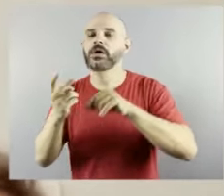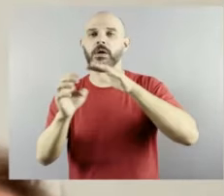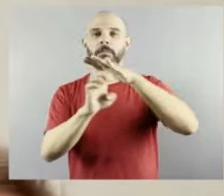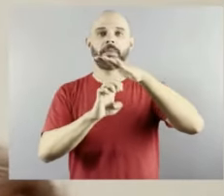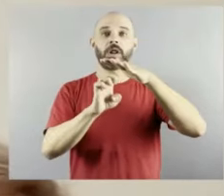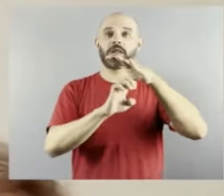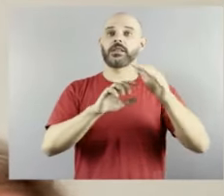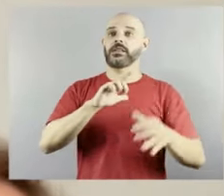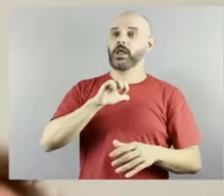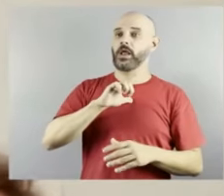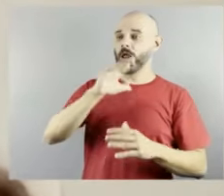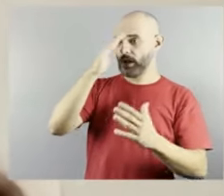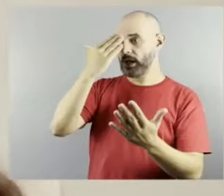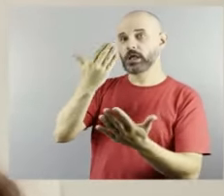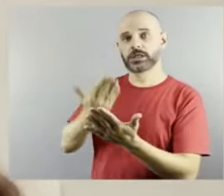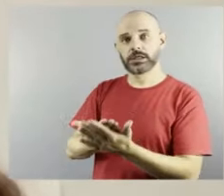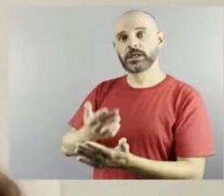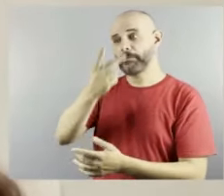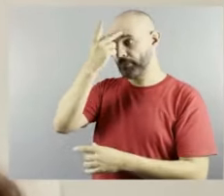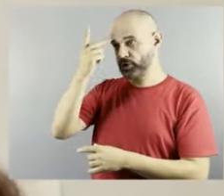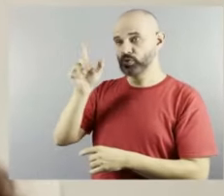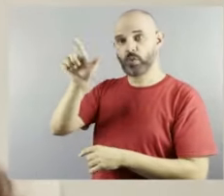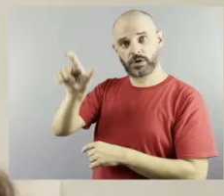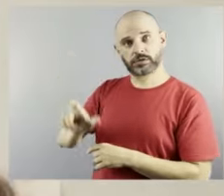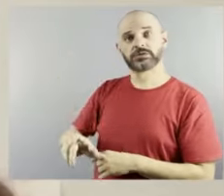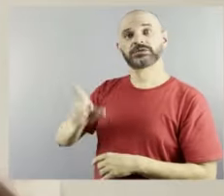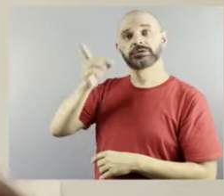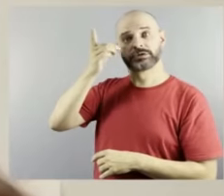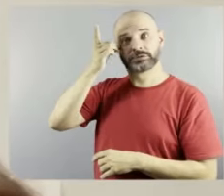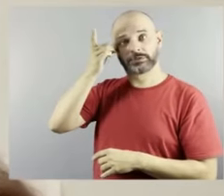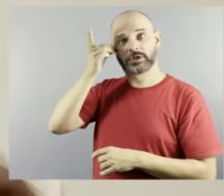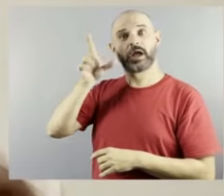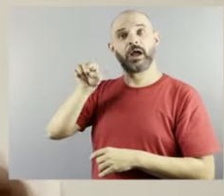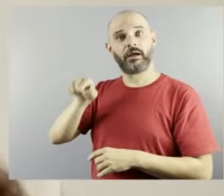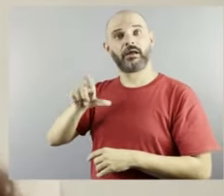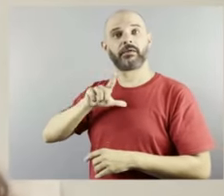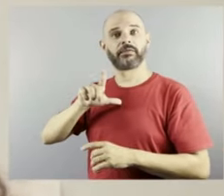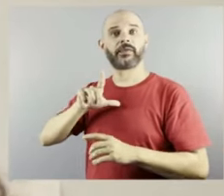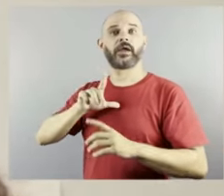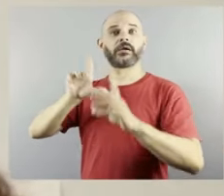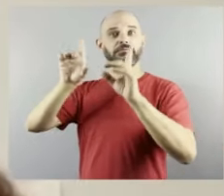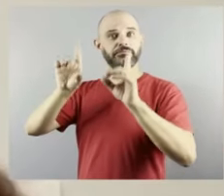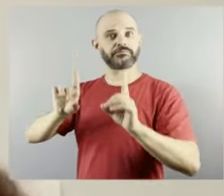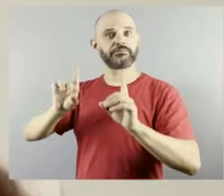com um projeto aberto na Lei Rouanet para internacionalizar